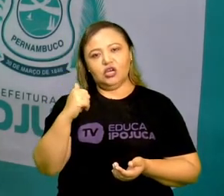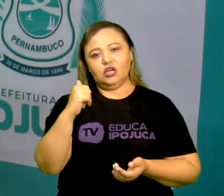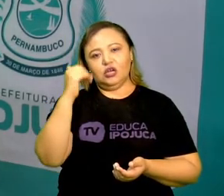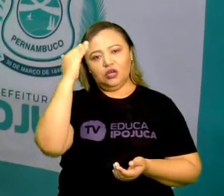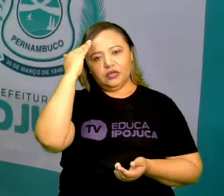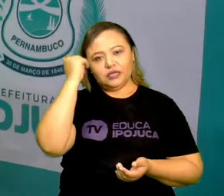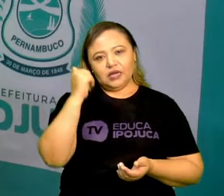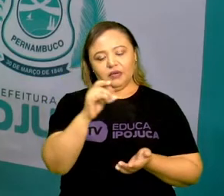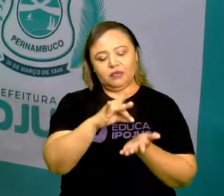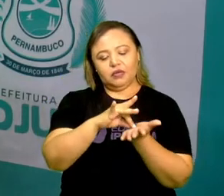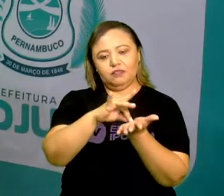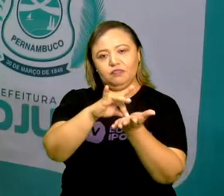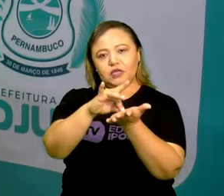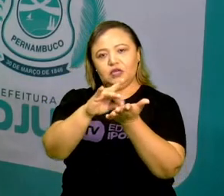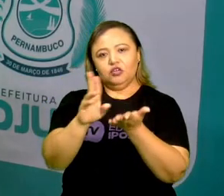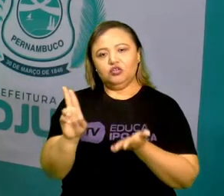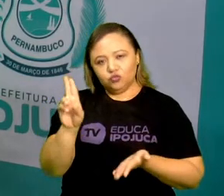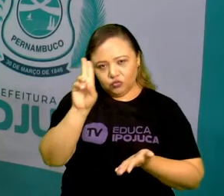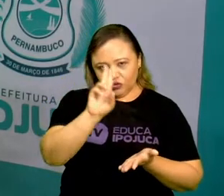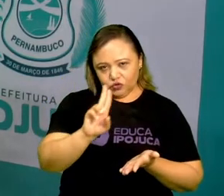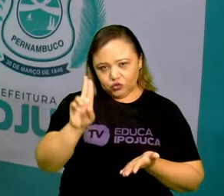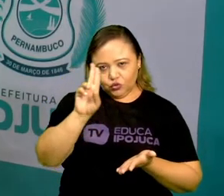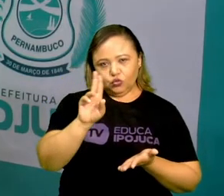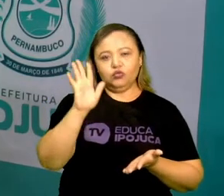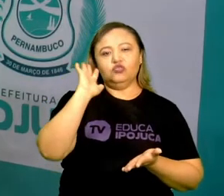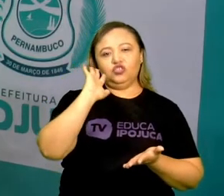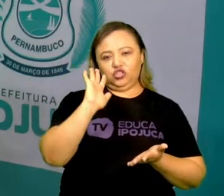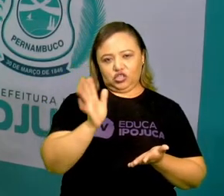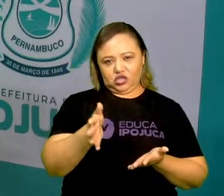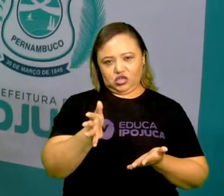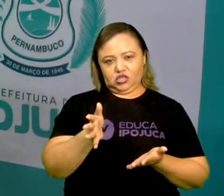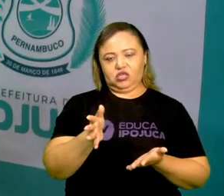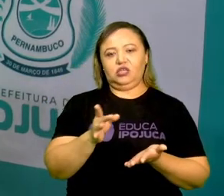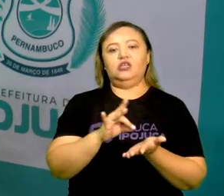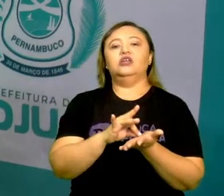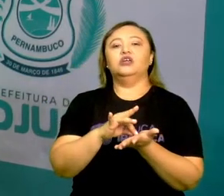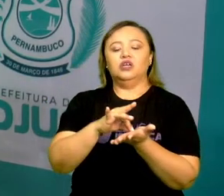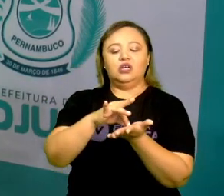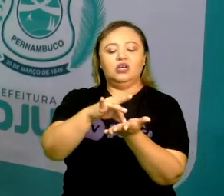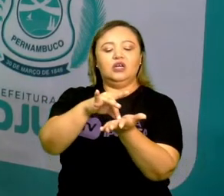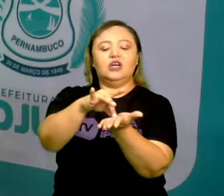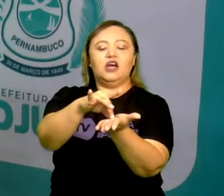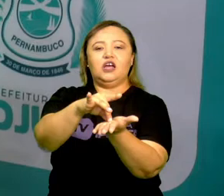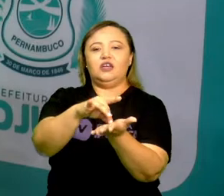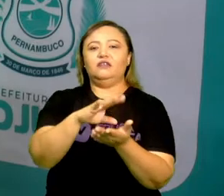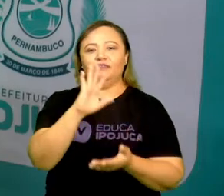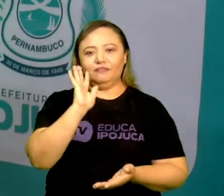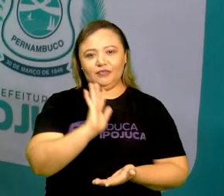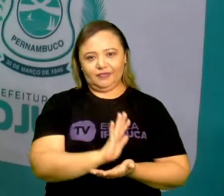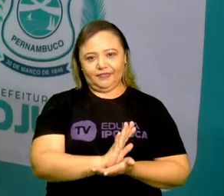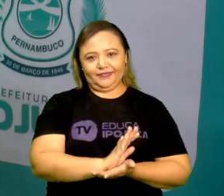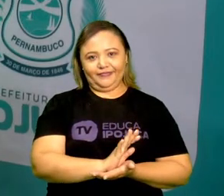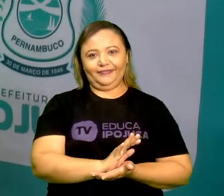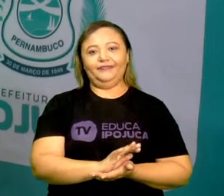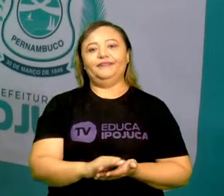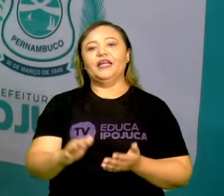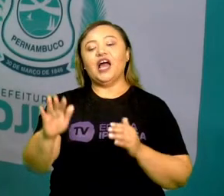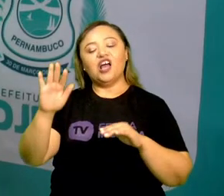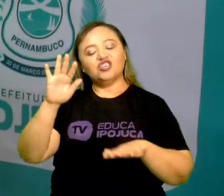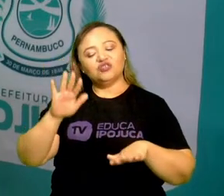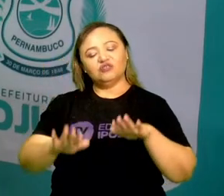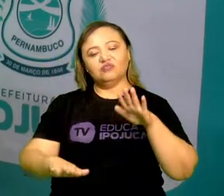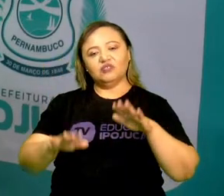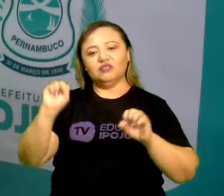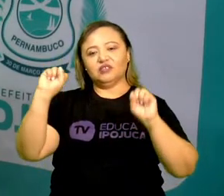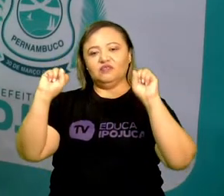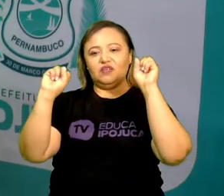localizar? Às vezes a gente está em algum lugar, alguma festa, as pessoas falam, você está onde? Manda a sua localização. Aí a pessoa vai no celular,